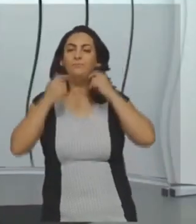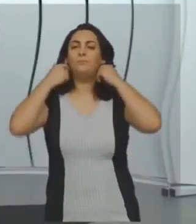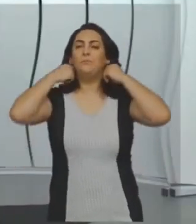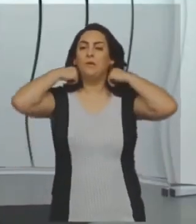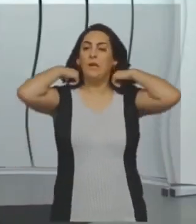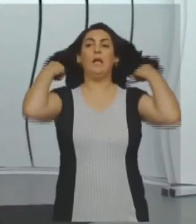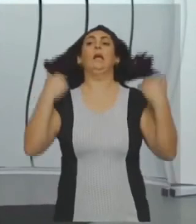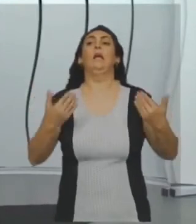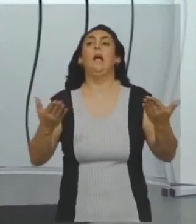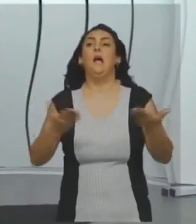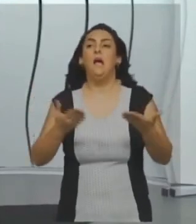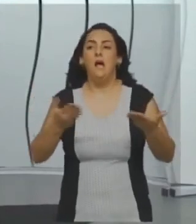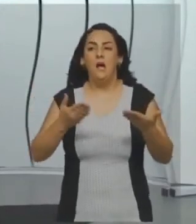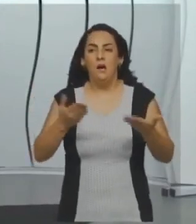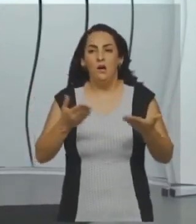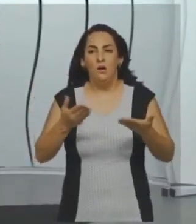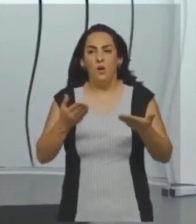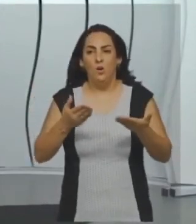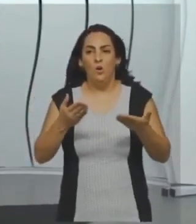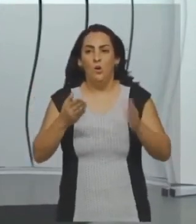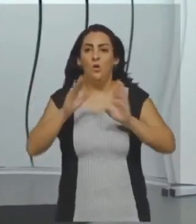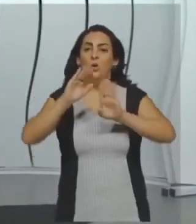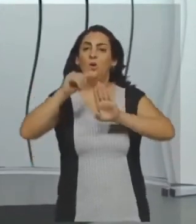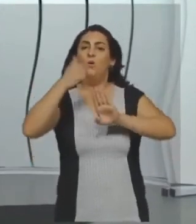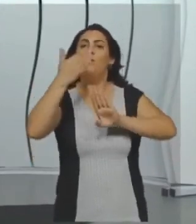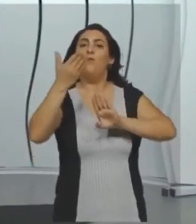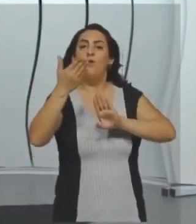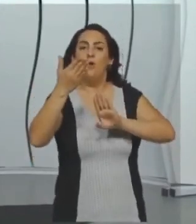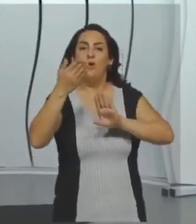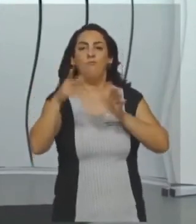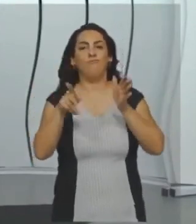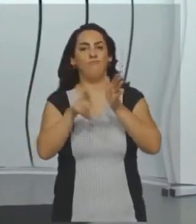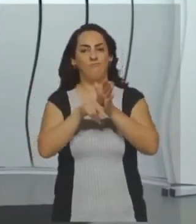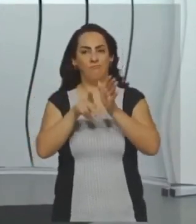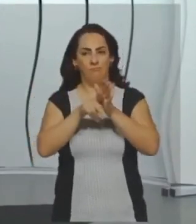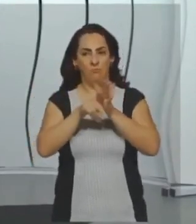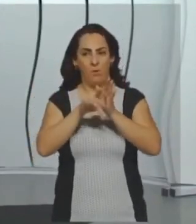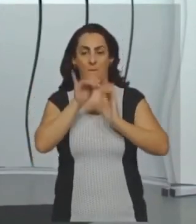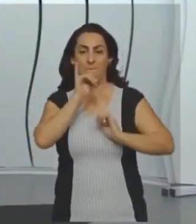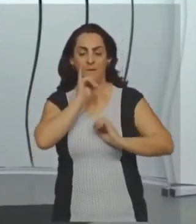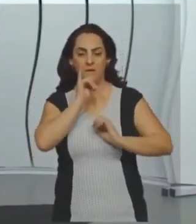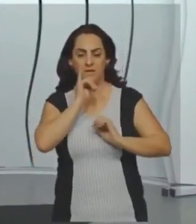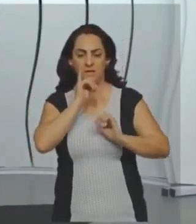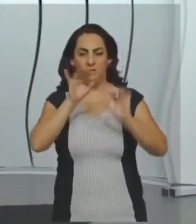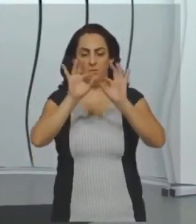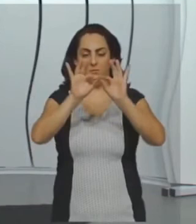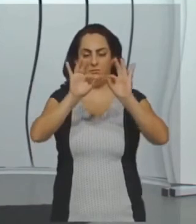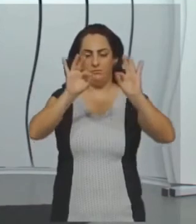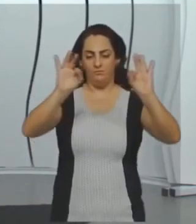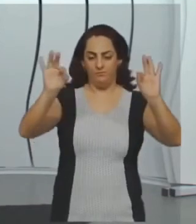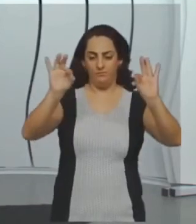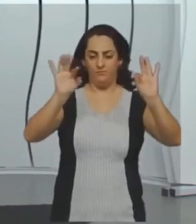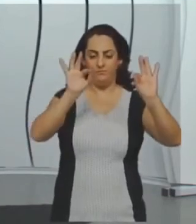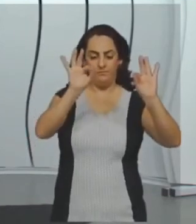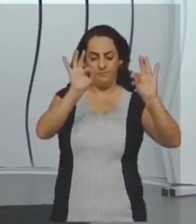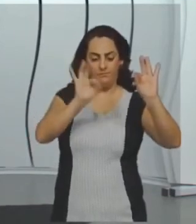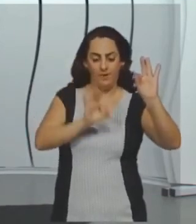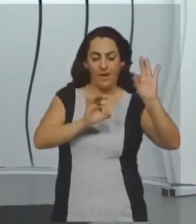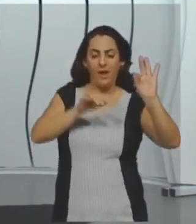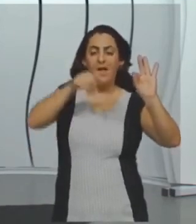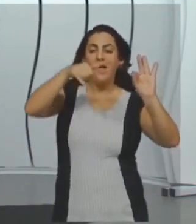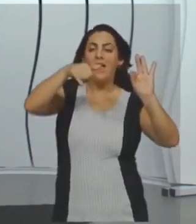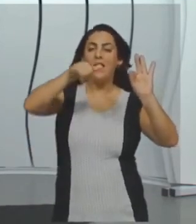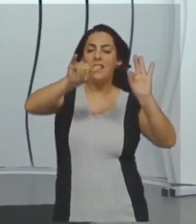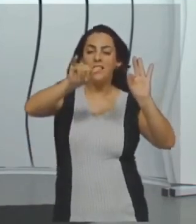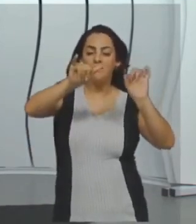desse, 70 graus. Esse ângulo aqui, ele não é alterno interno,